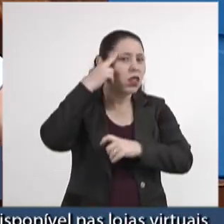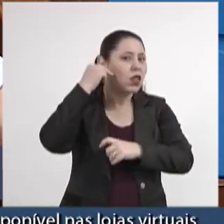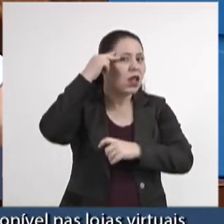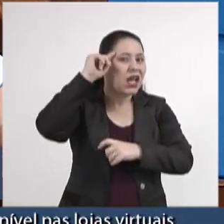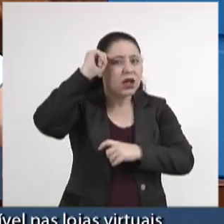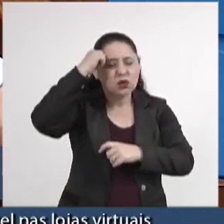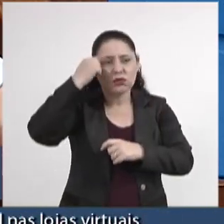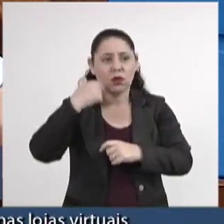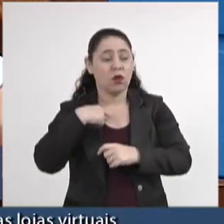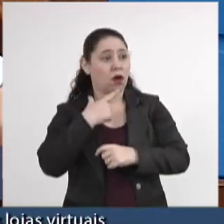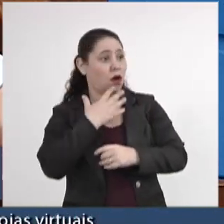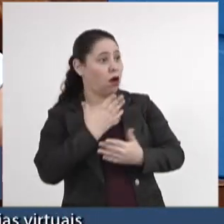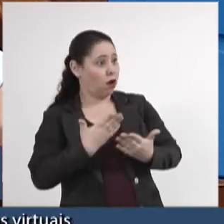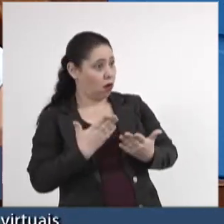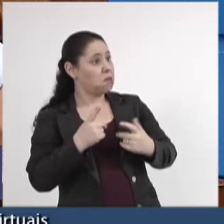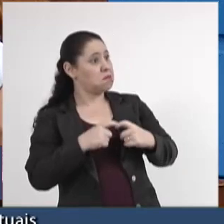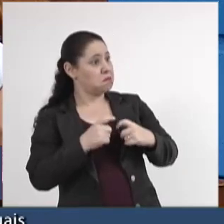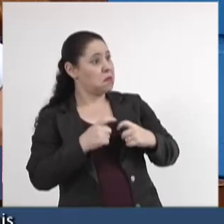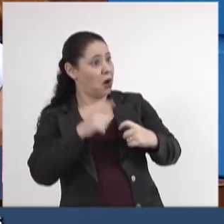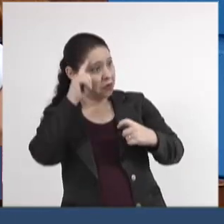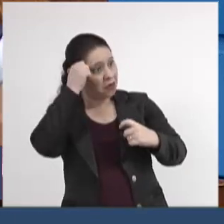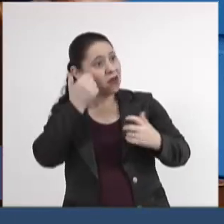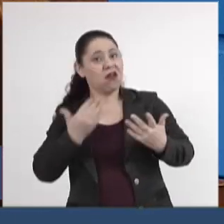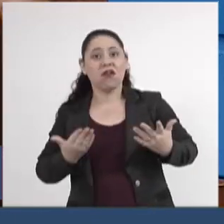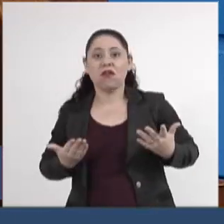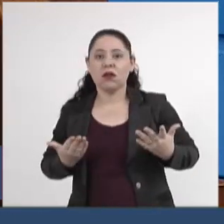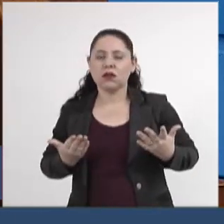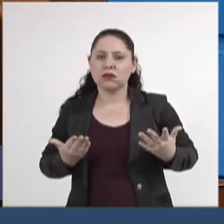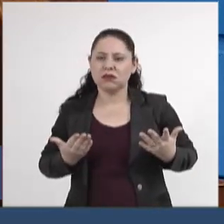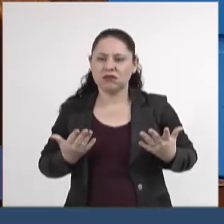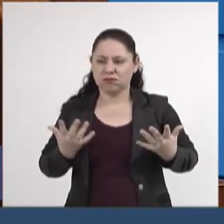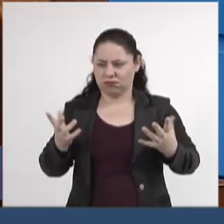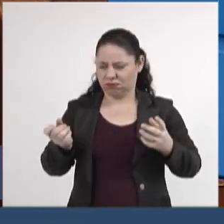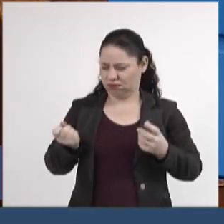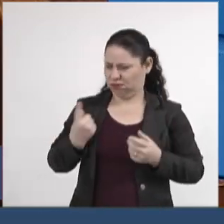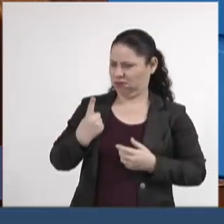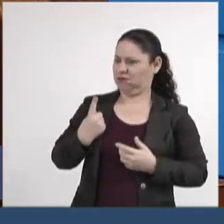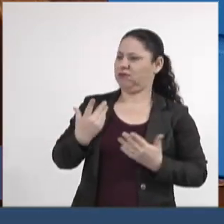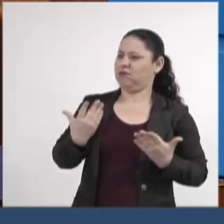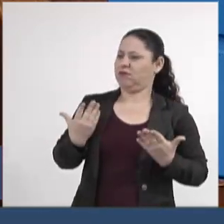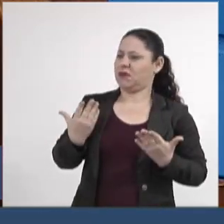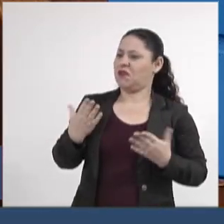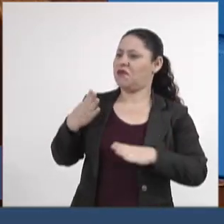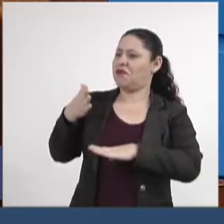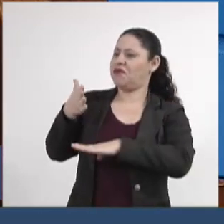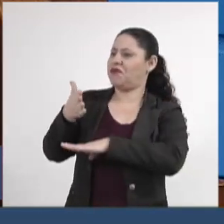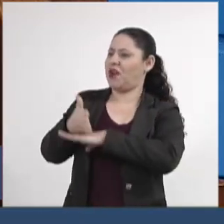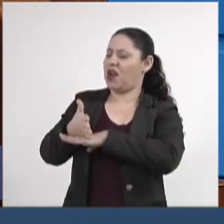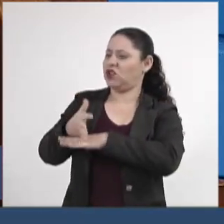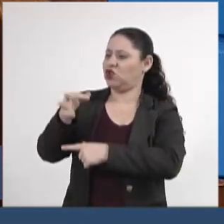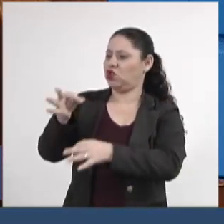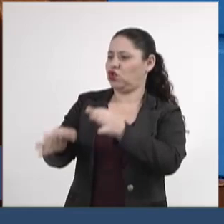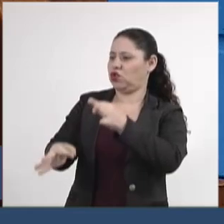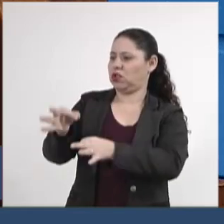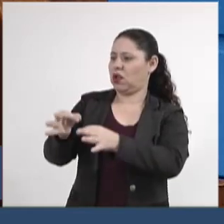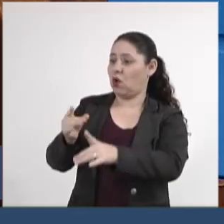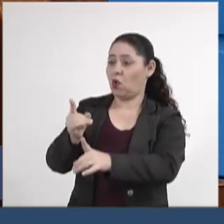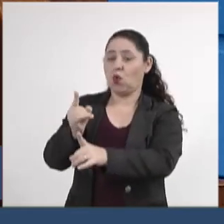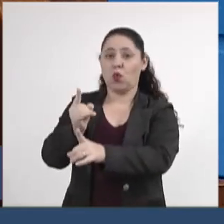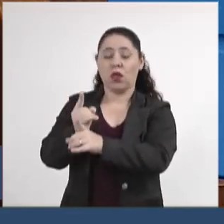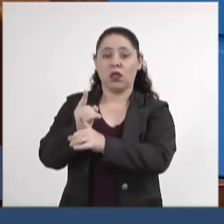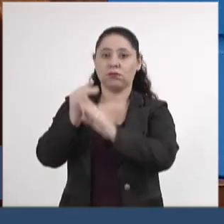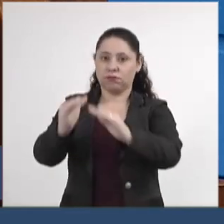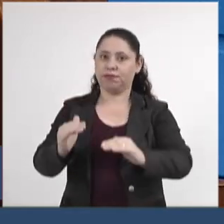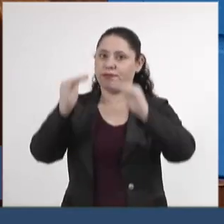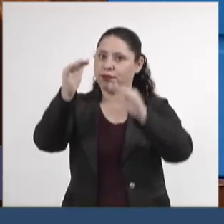Fala, olha, um médico negro. Causa estranheza, ir a um tribunal de justiça e encontrar um